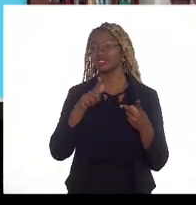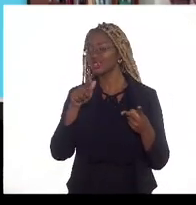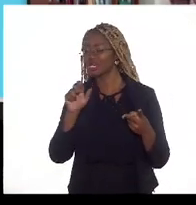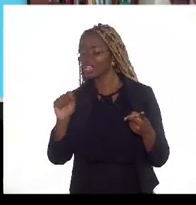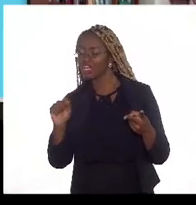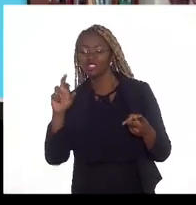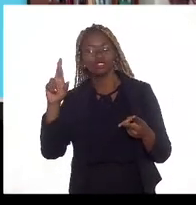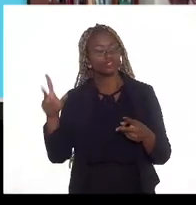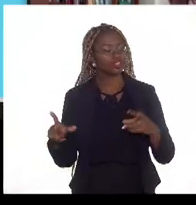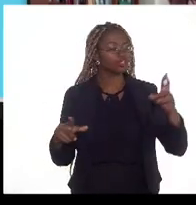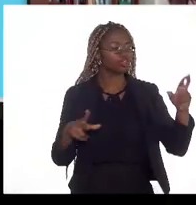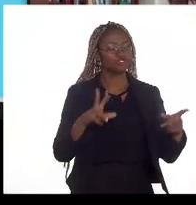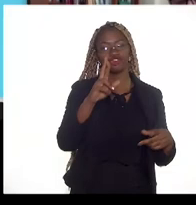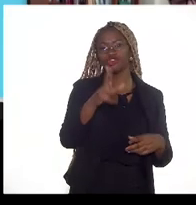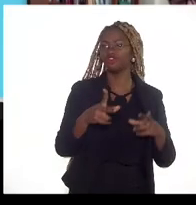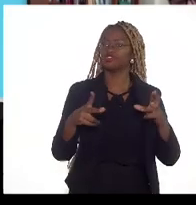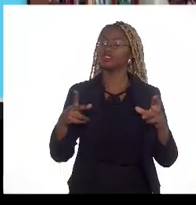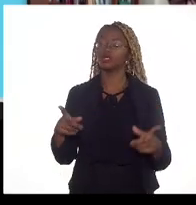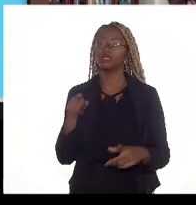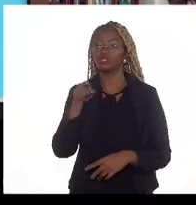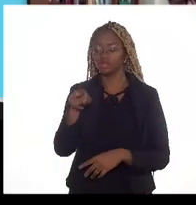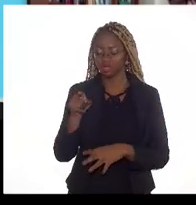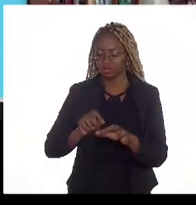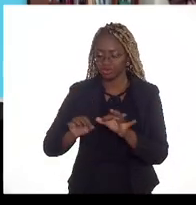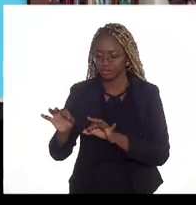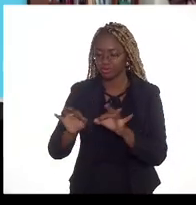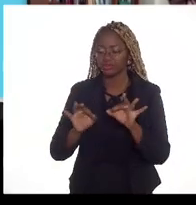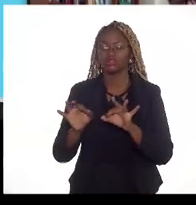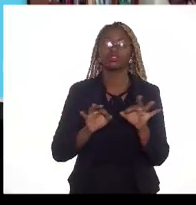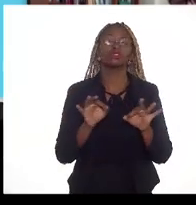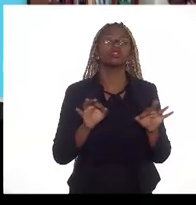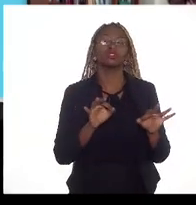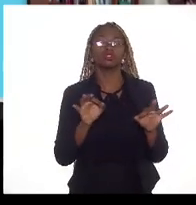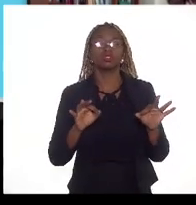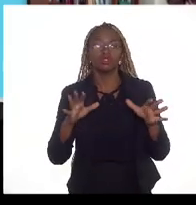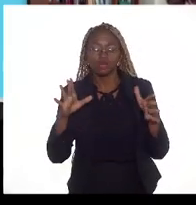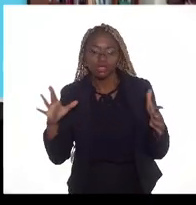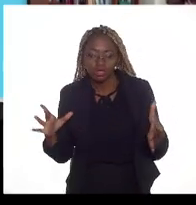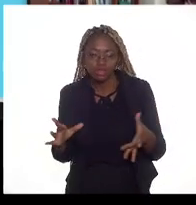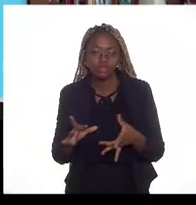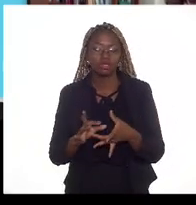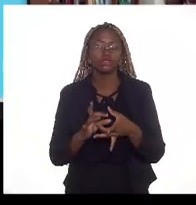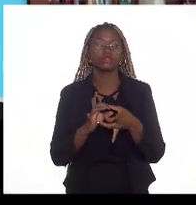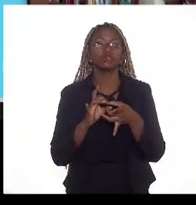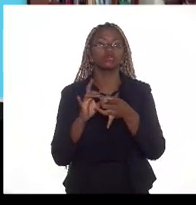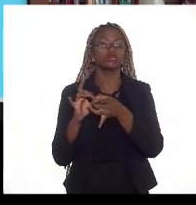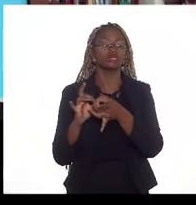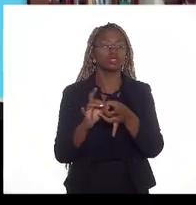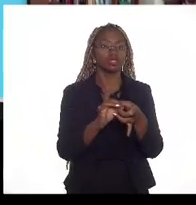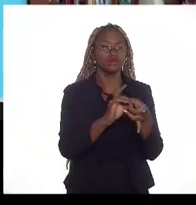que ao formarem essa corrente que